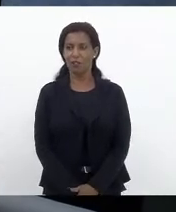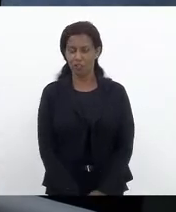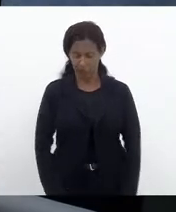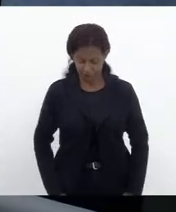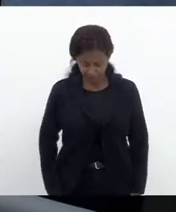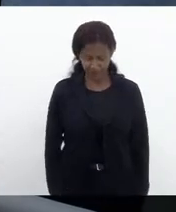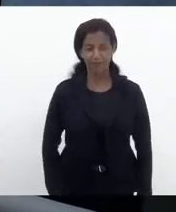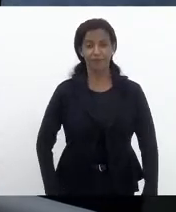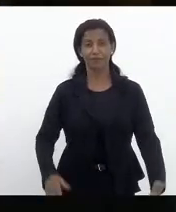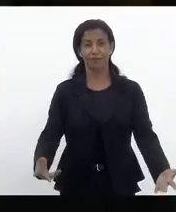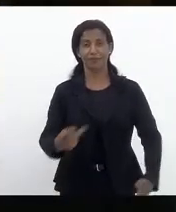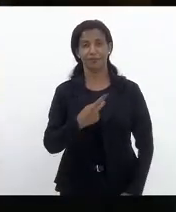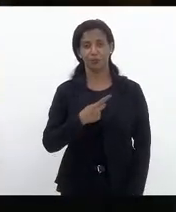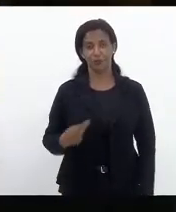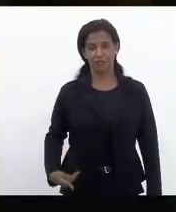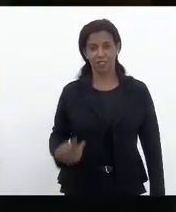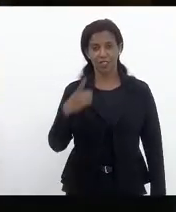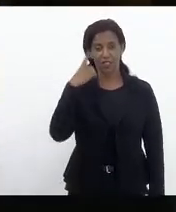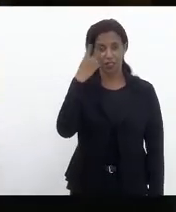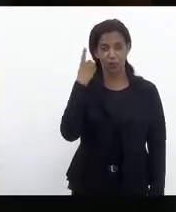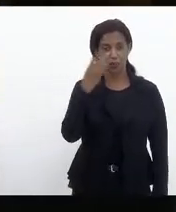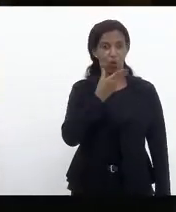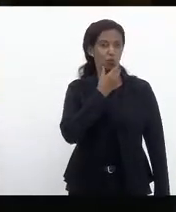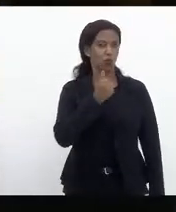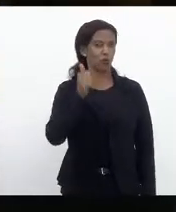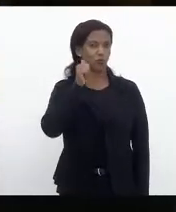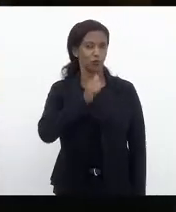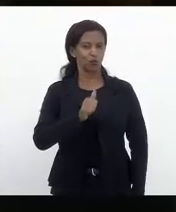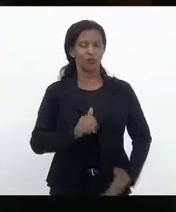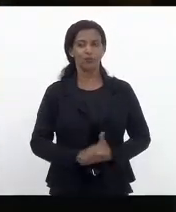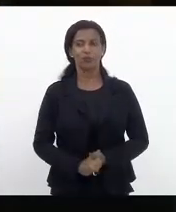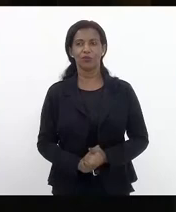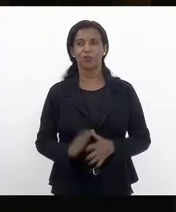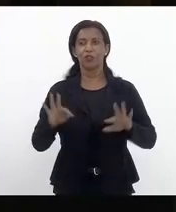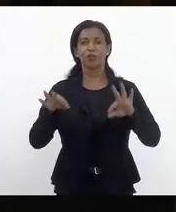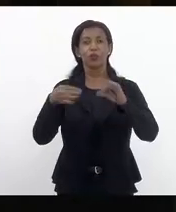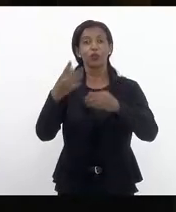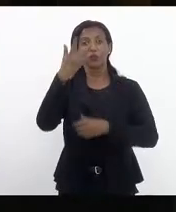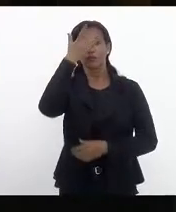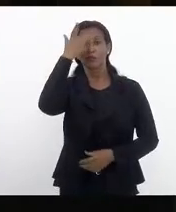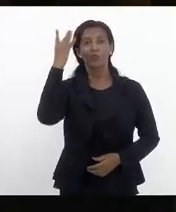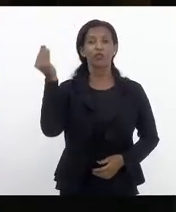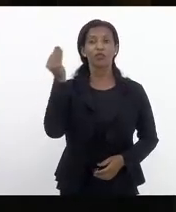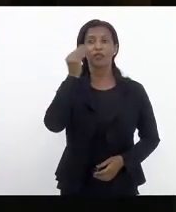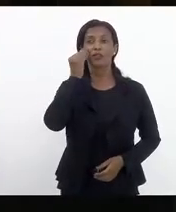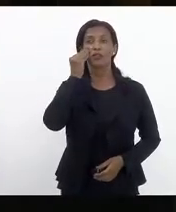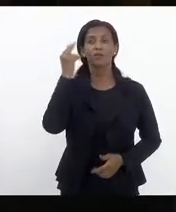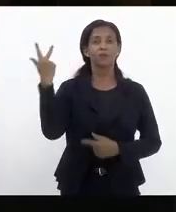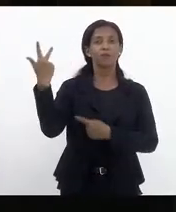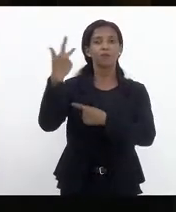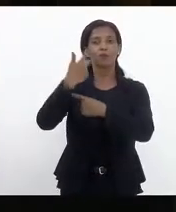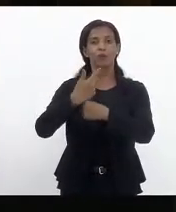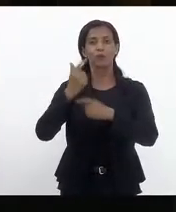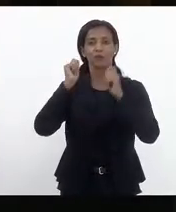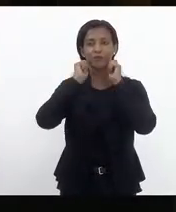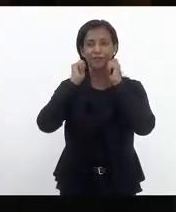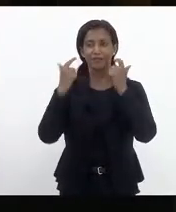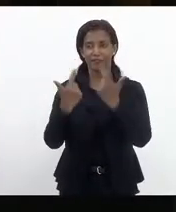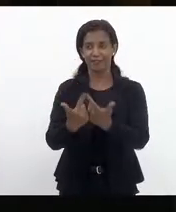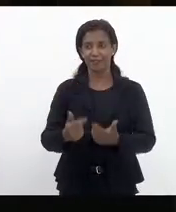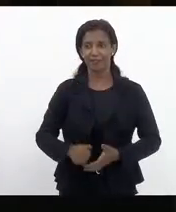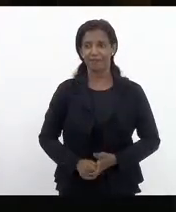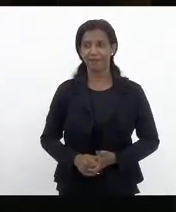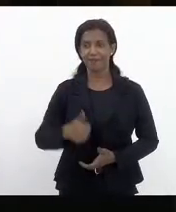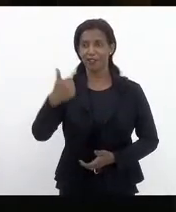senhor presidente senhoras deputadas senhores deputados a todos aqueles que nos acompanham pela tv alerte